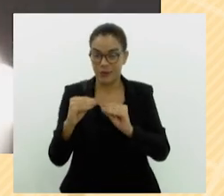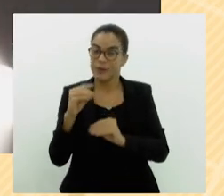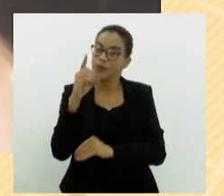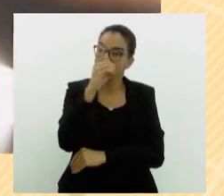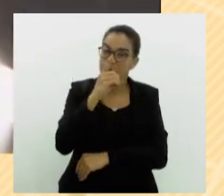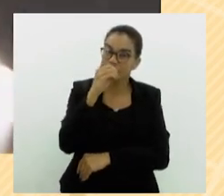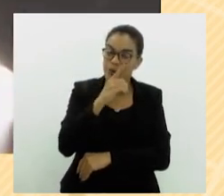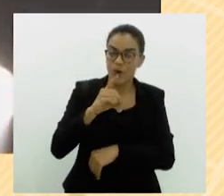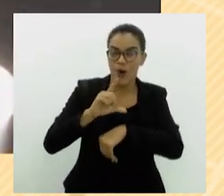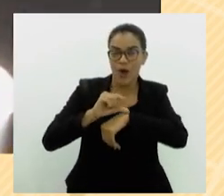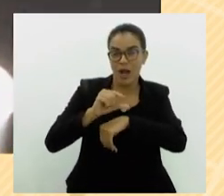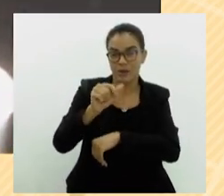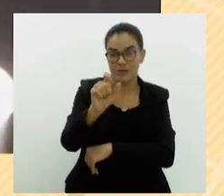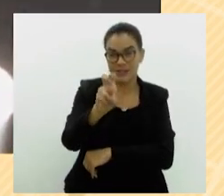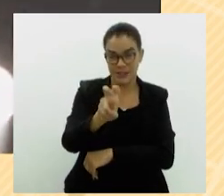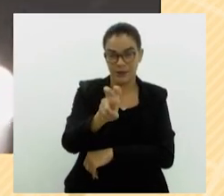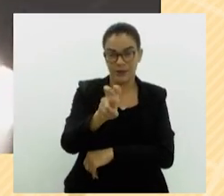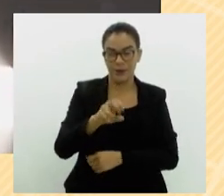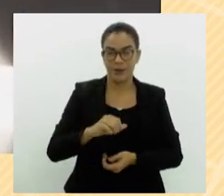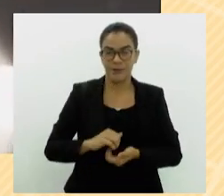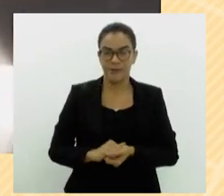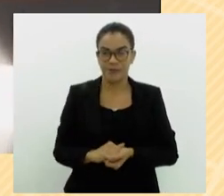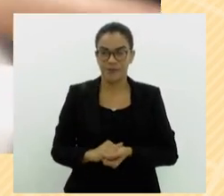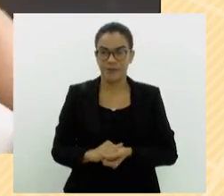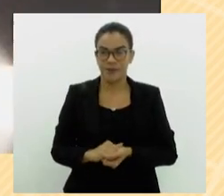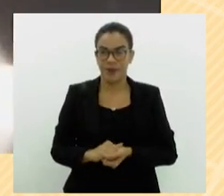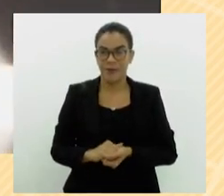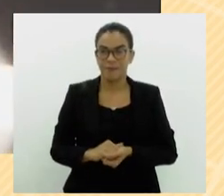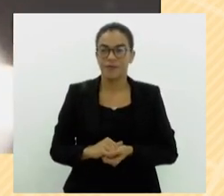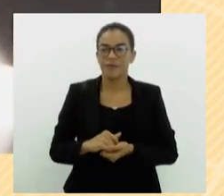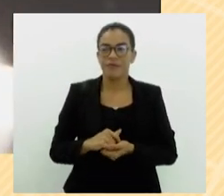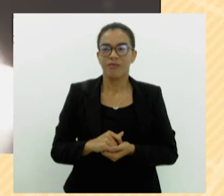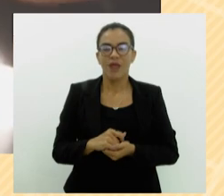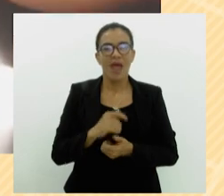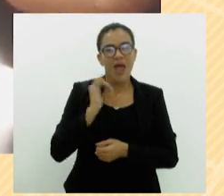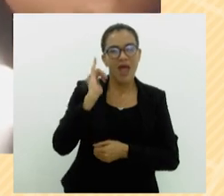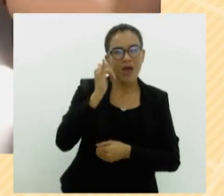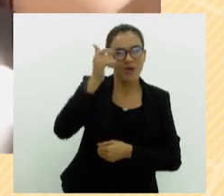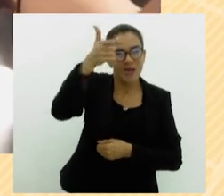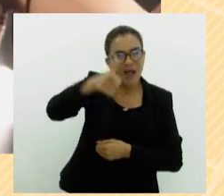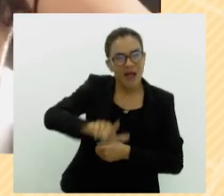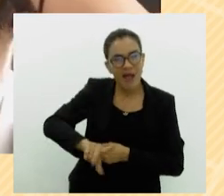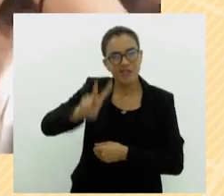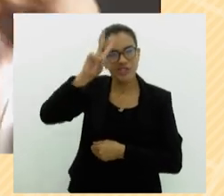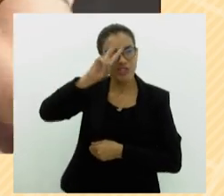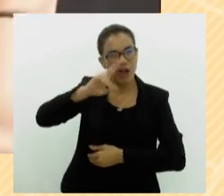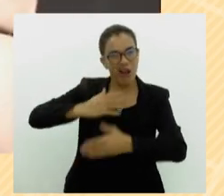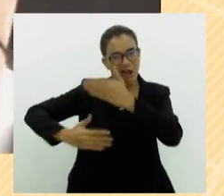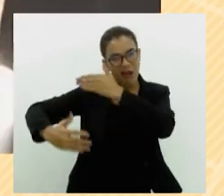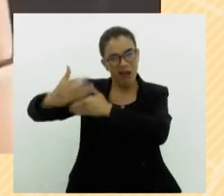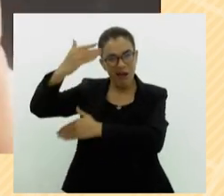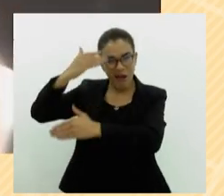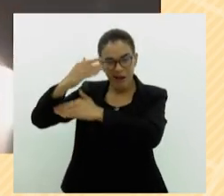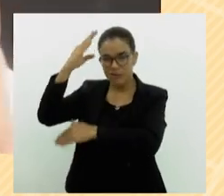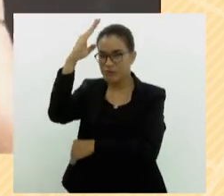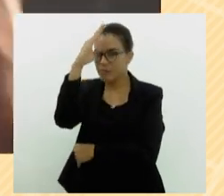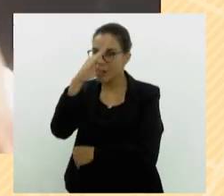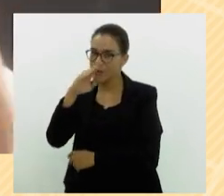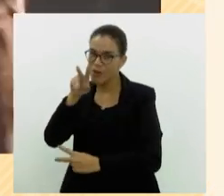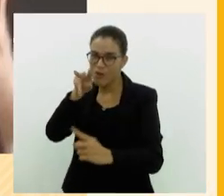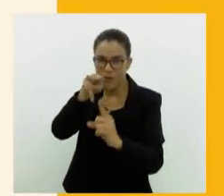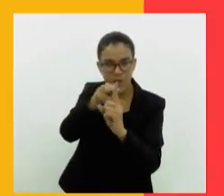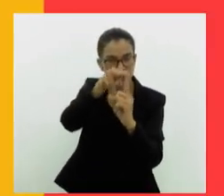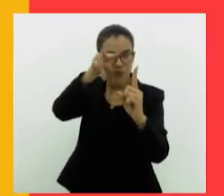às 5 da tarde. Neste episódio da peça, recontar a história do Brasil através do olhar